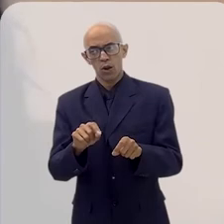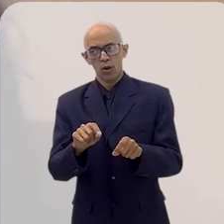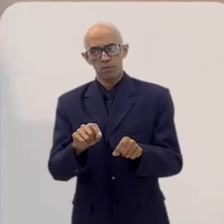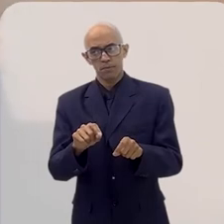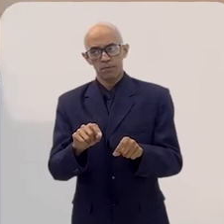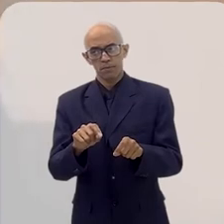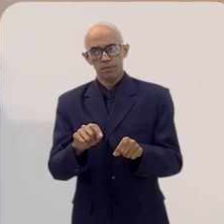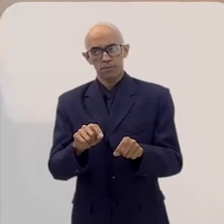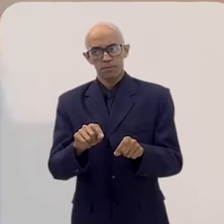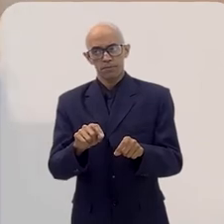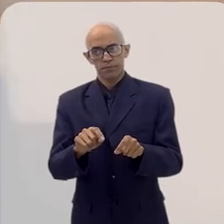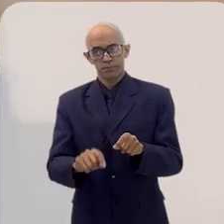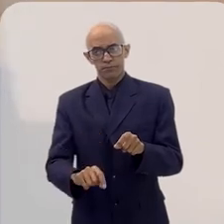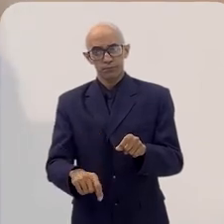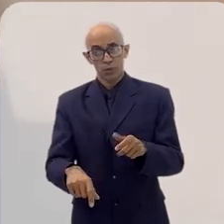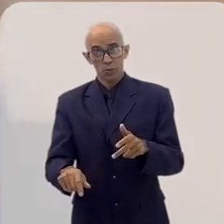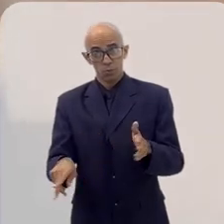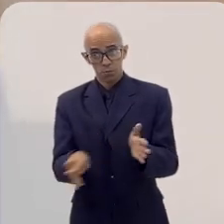disso,